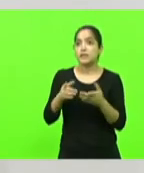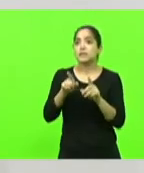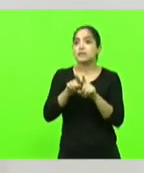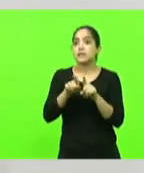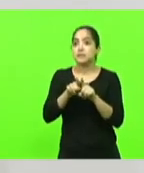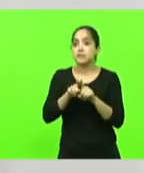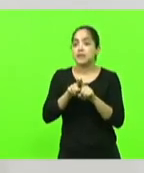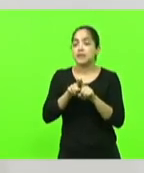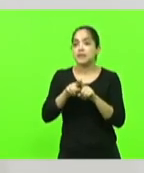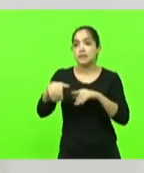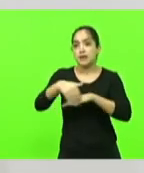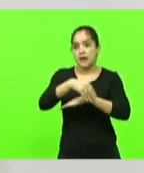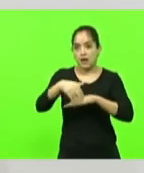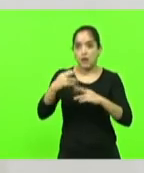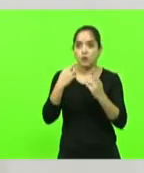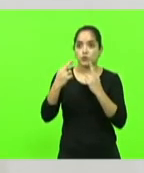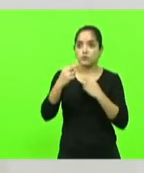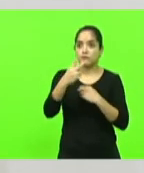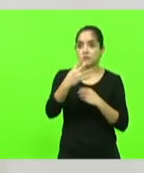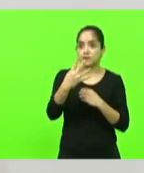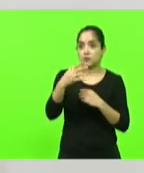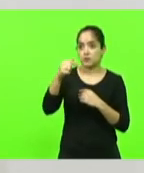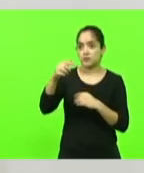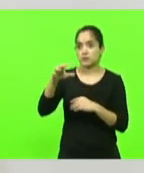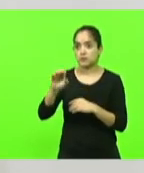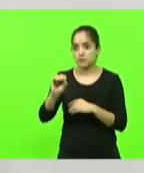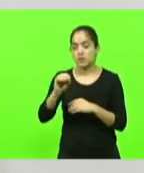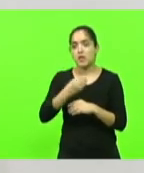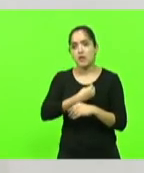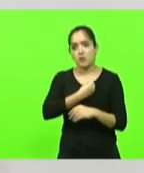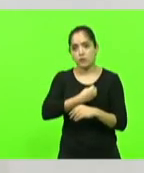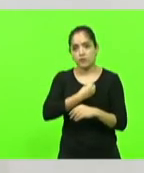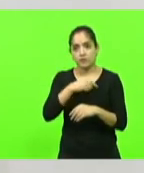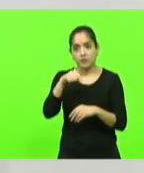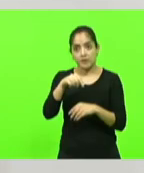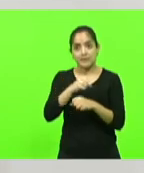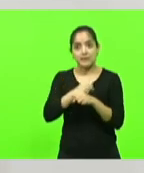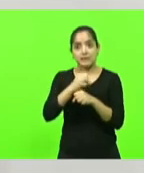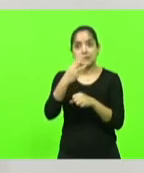rodovia 470 eu moro em Santa Catarina há 30 anos